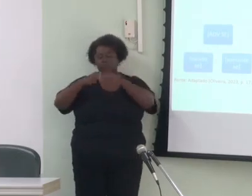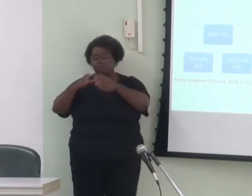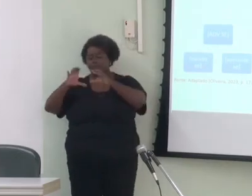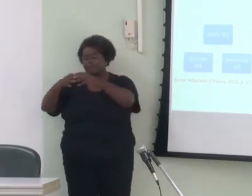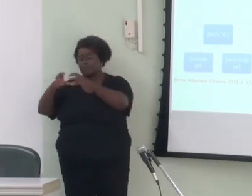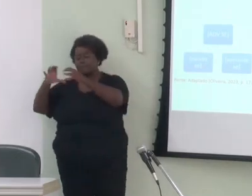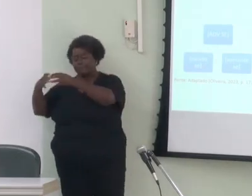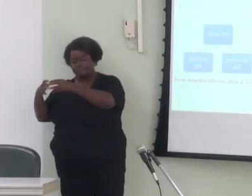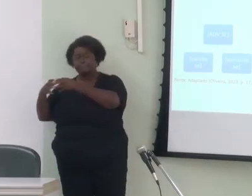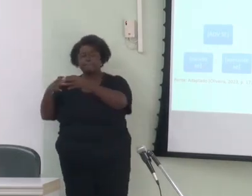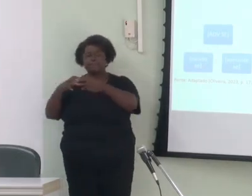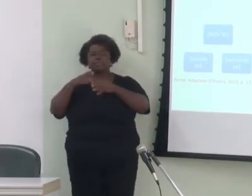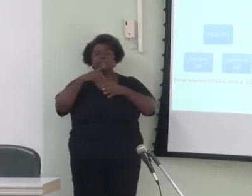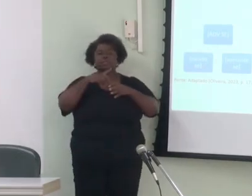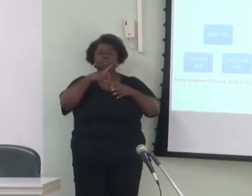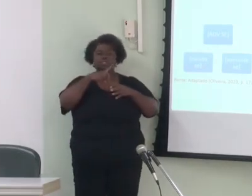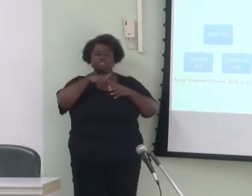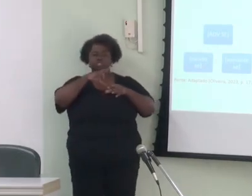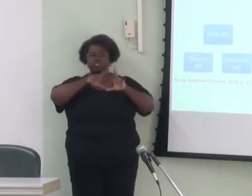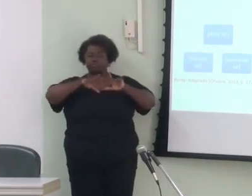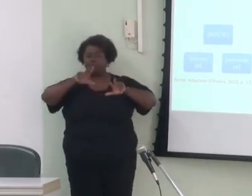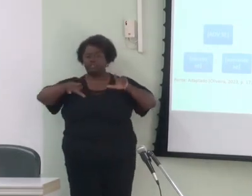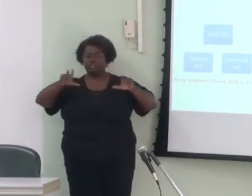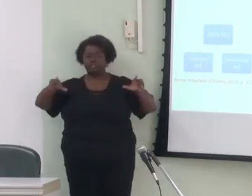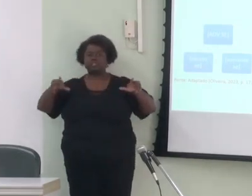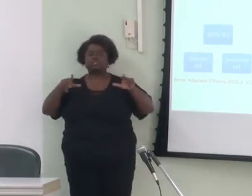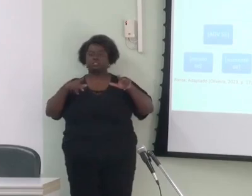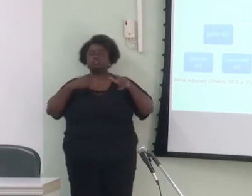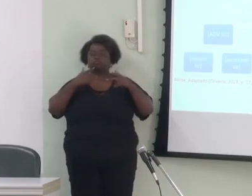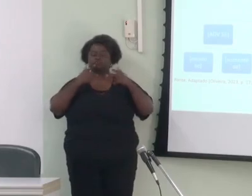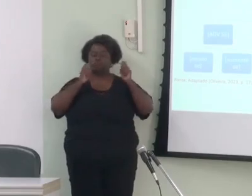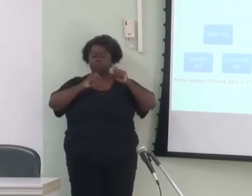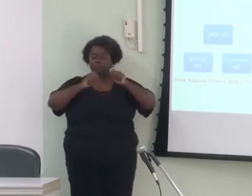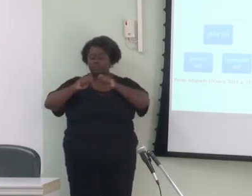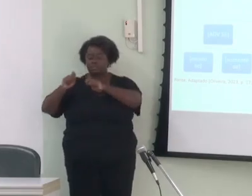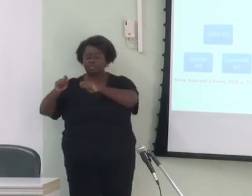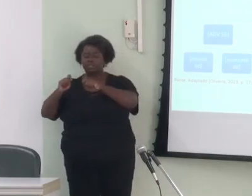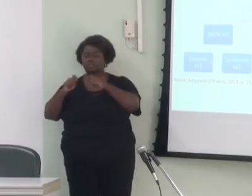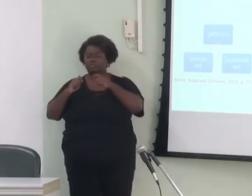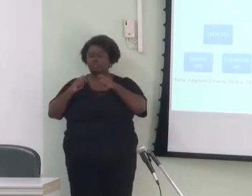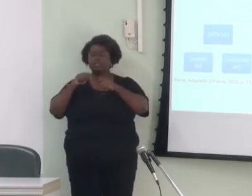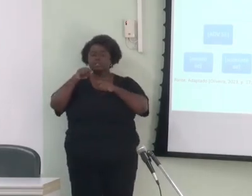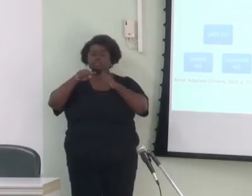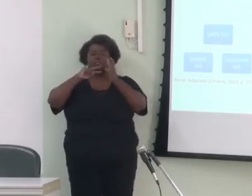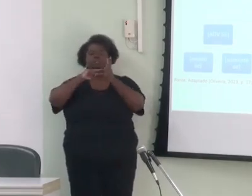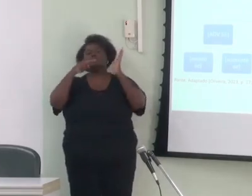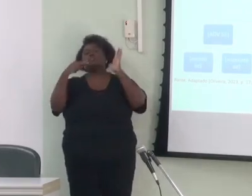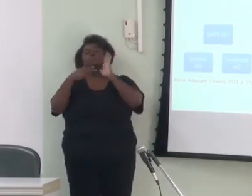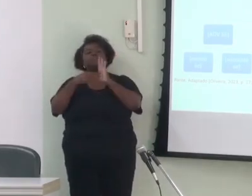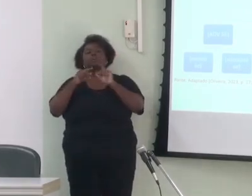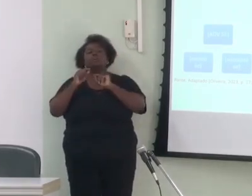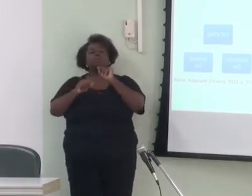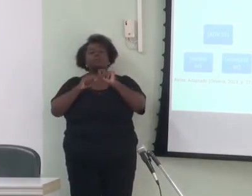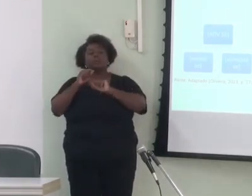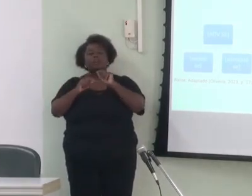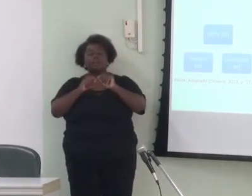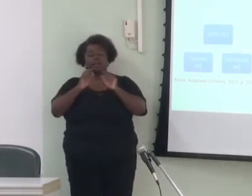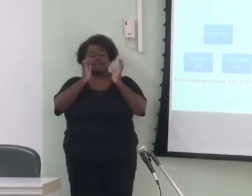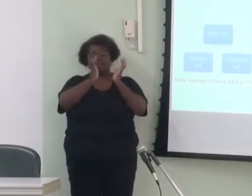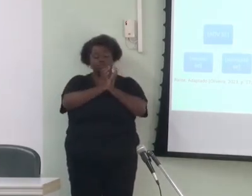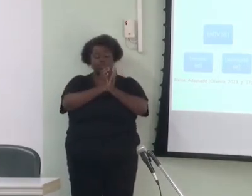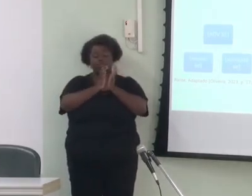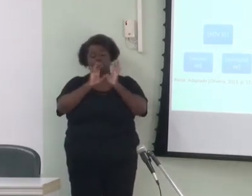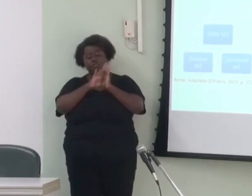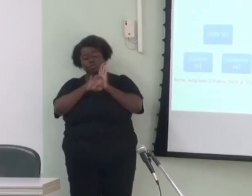com diferentes graus de acessibilidade e fixação isso significa que exemplares de diferentes categorias conceituais